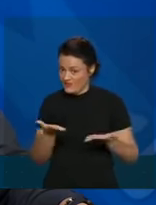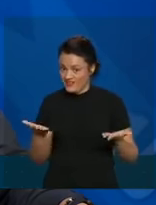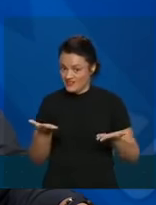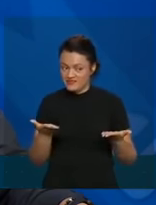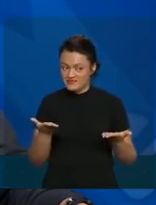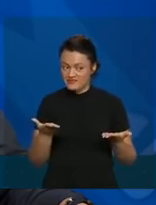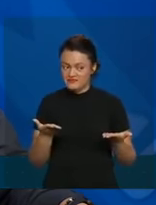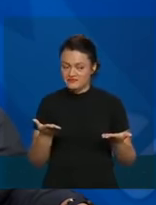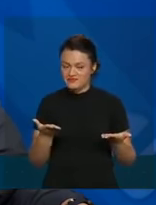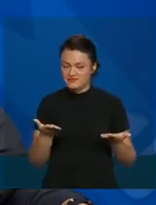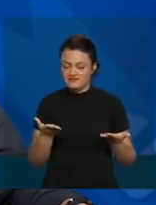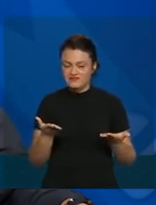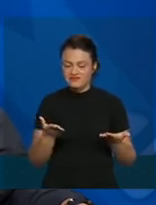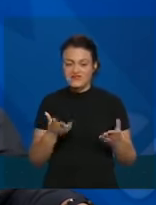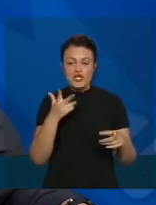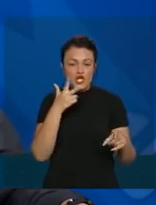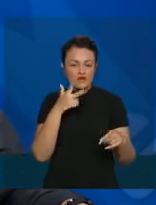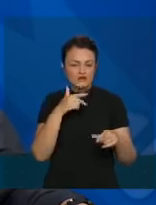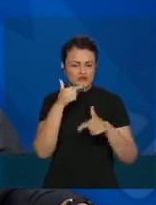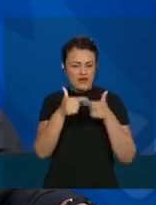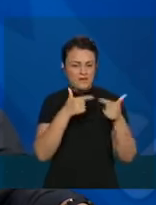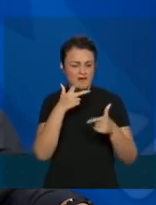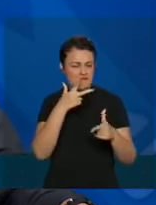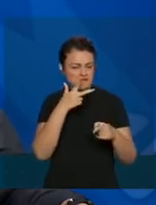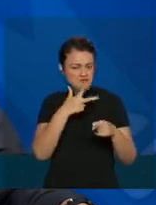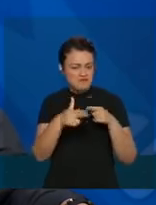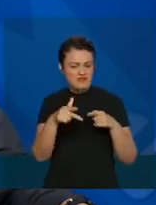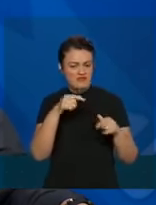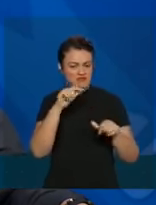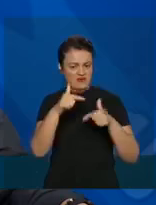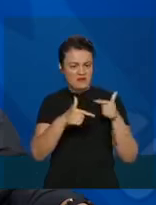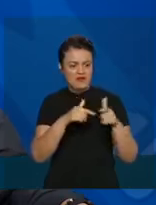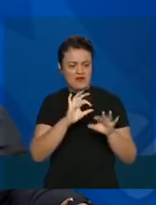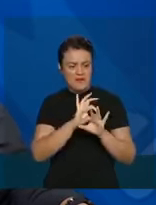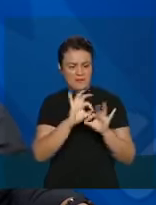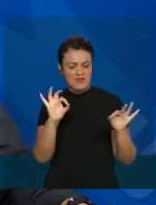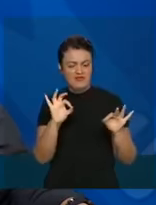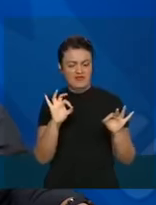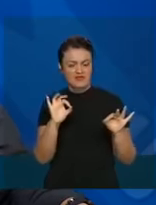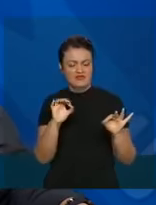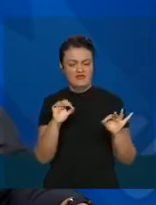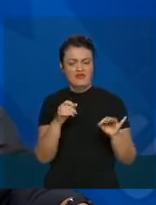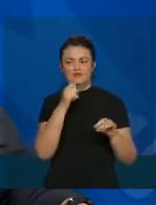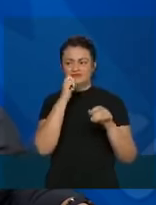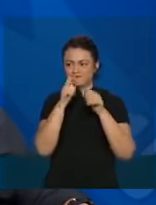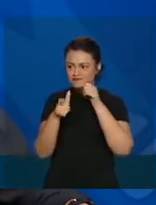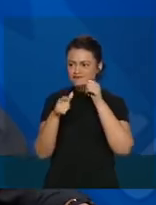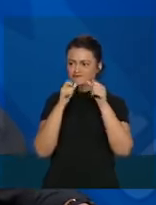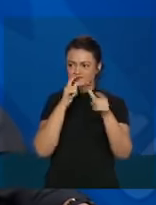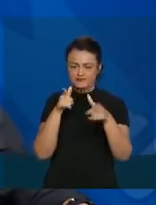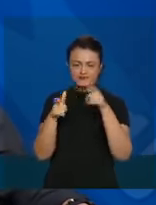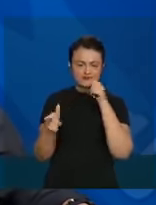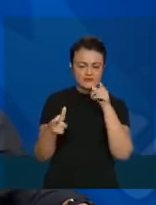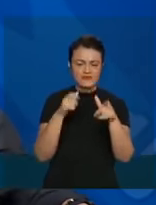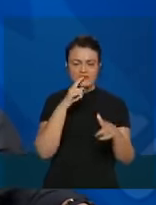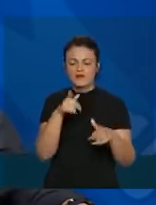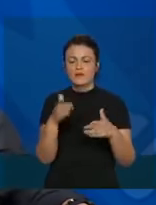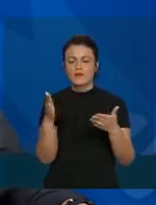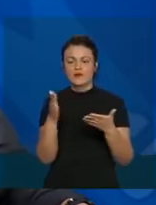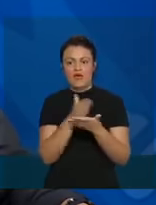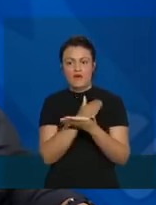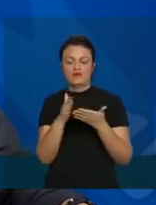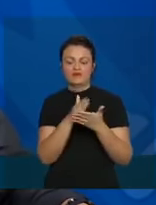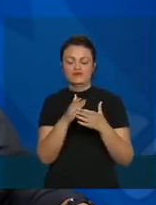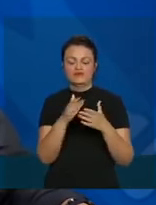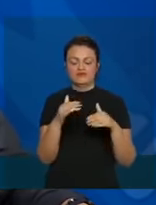o êxito do trabalho, ele é criticado porque você vai ter menos casos, menos óbitos. Se